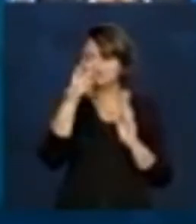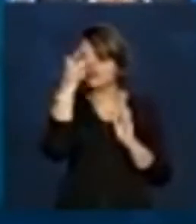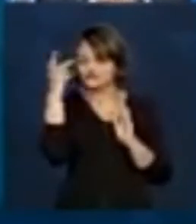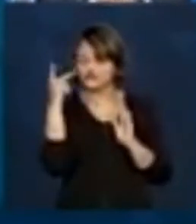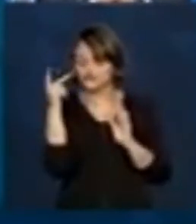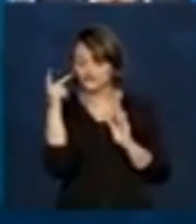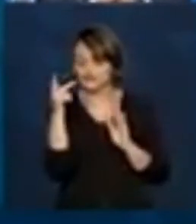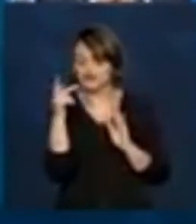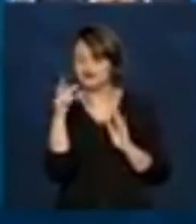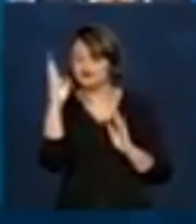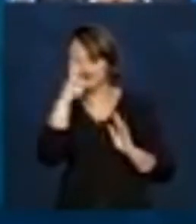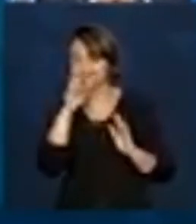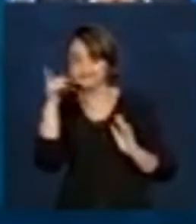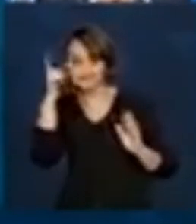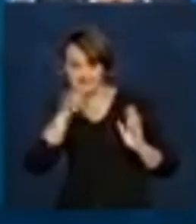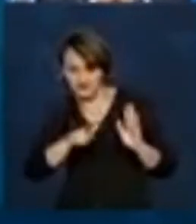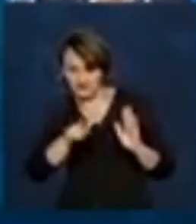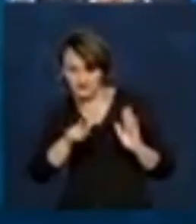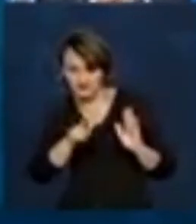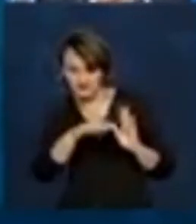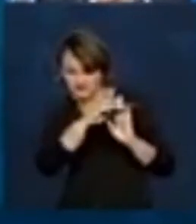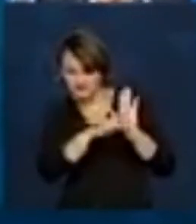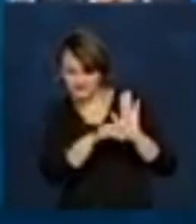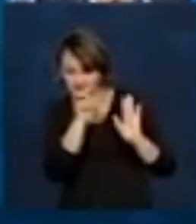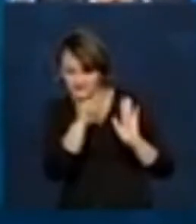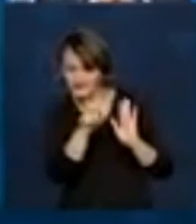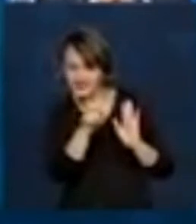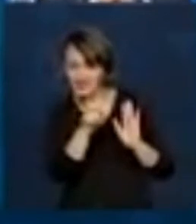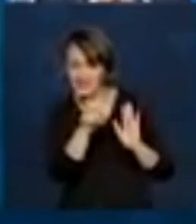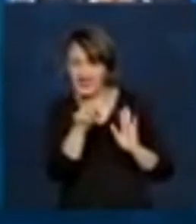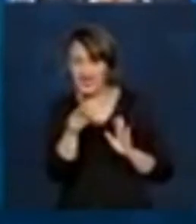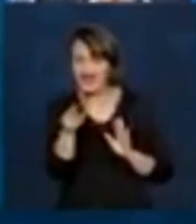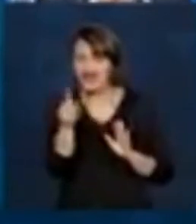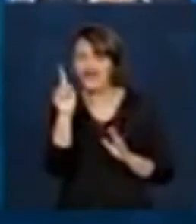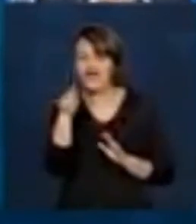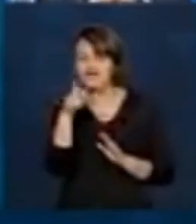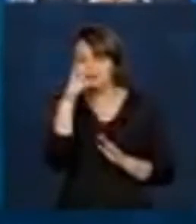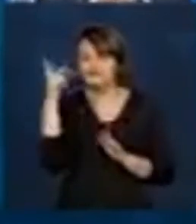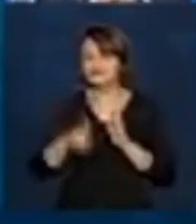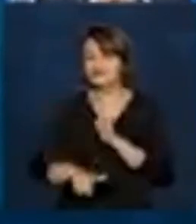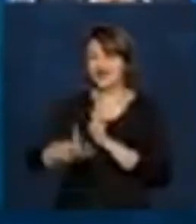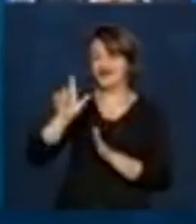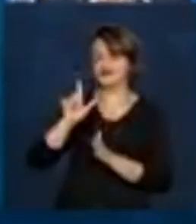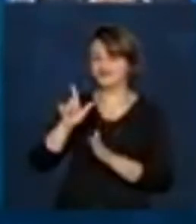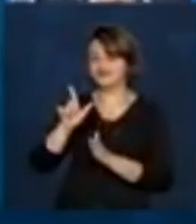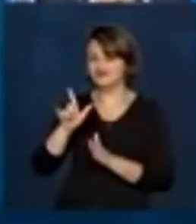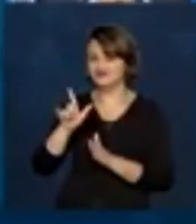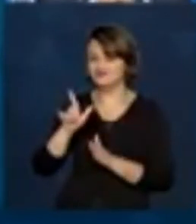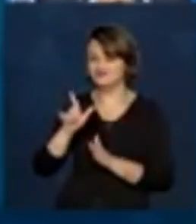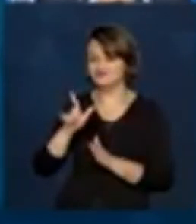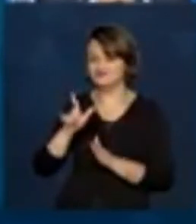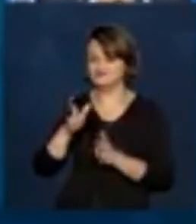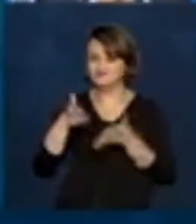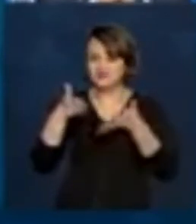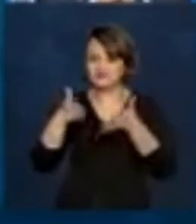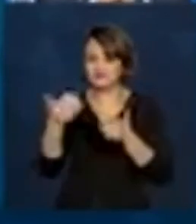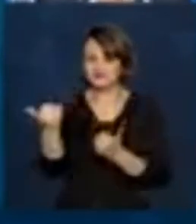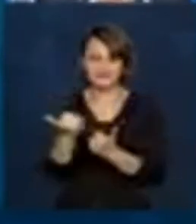são indivíduos que não estavam em nenhum tipo de programa.